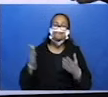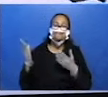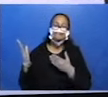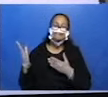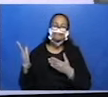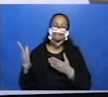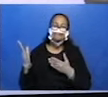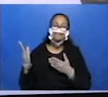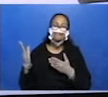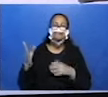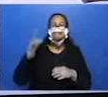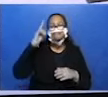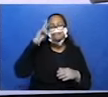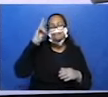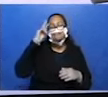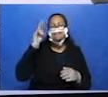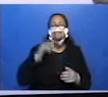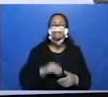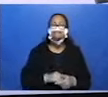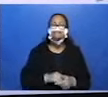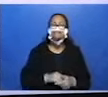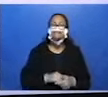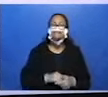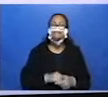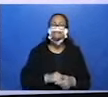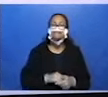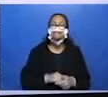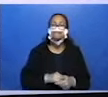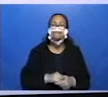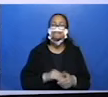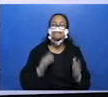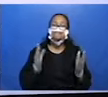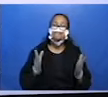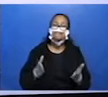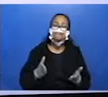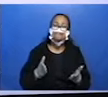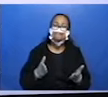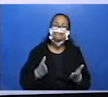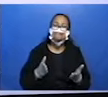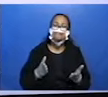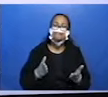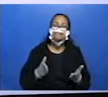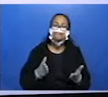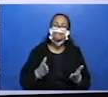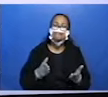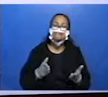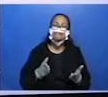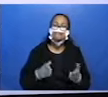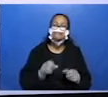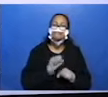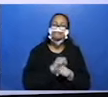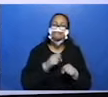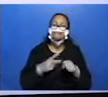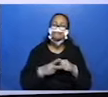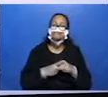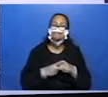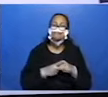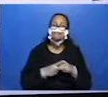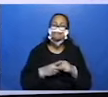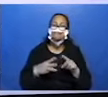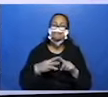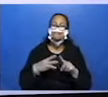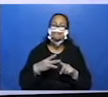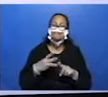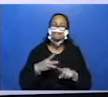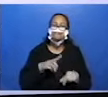nossa rotina. Olha lá. Nós vamos, relembramos hoje o que nós vimos na última aula sobre advérbios de tempo, lugar e modo.